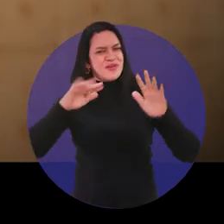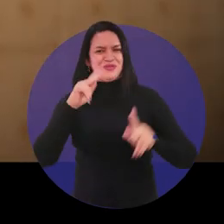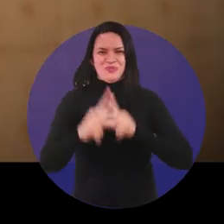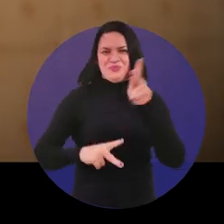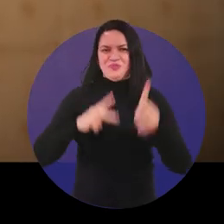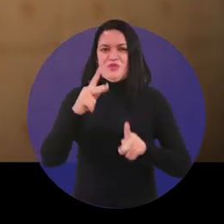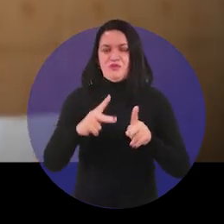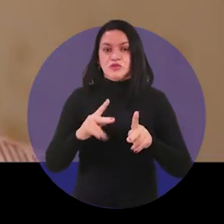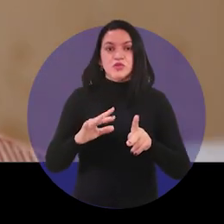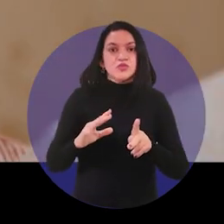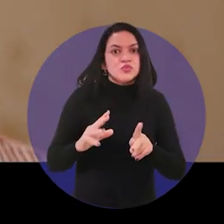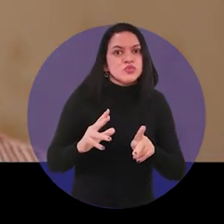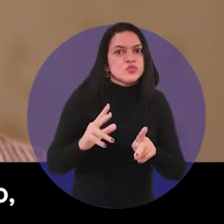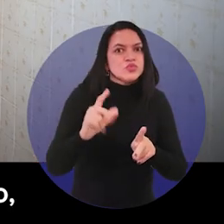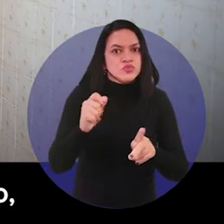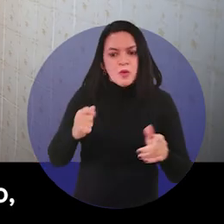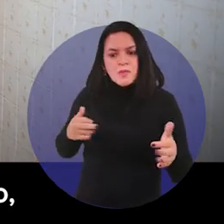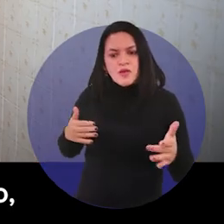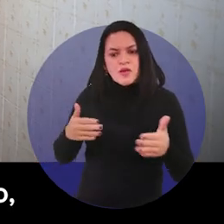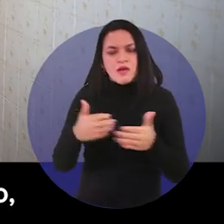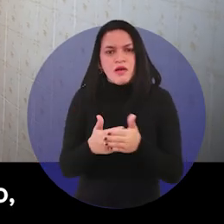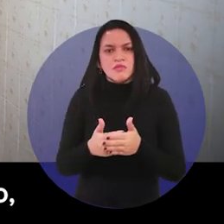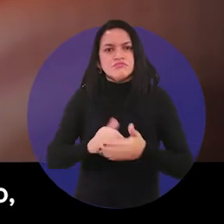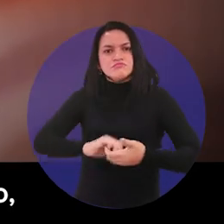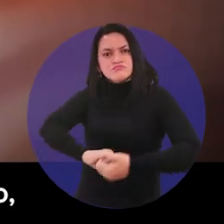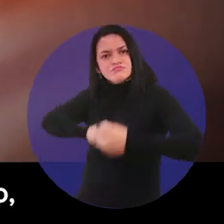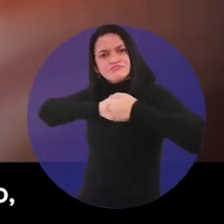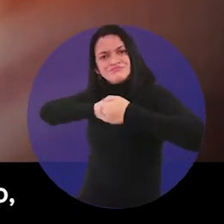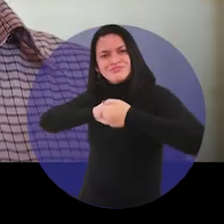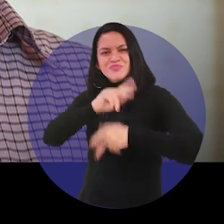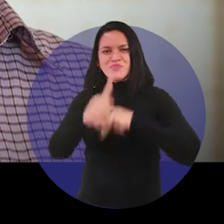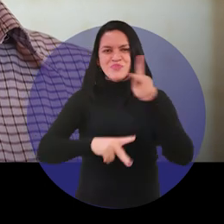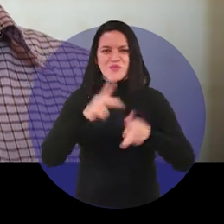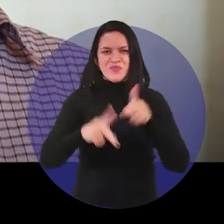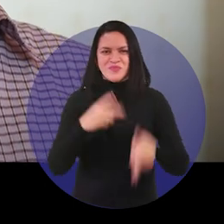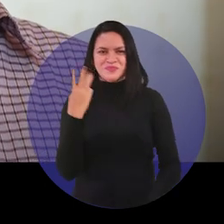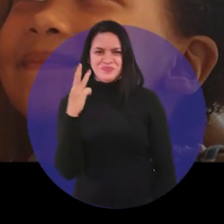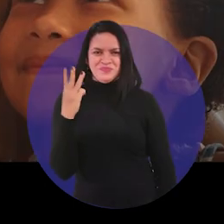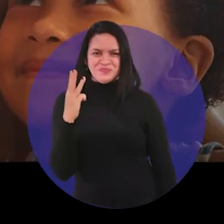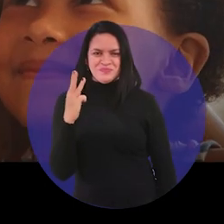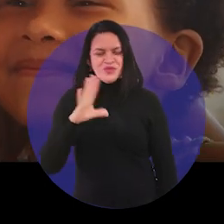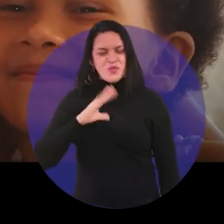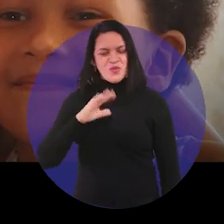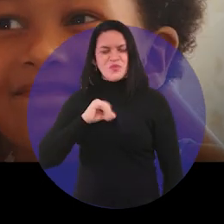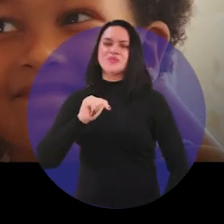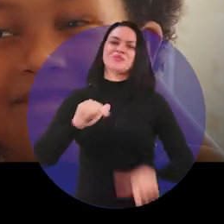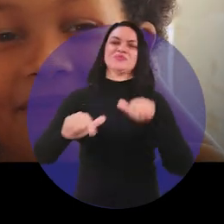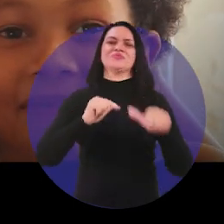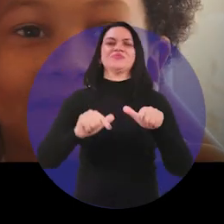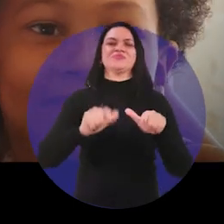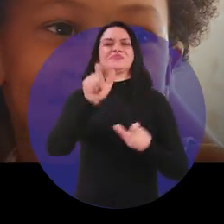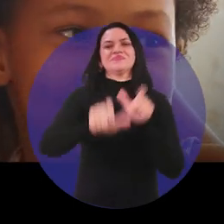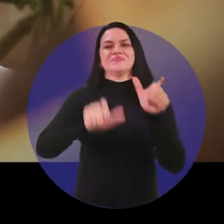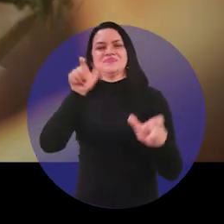Tudo o que fizemos até aqui foi de braços dados com o povo do Maranhão. Corajoso e trabalhador. E